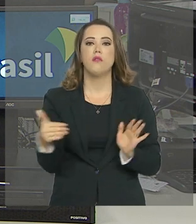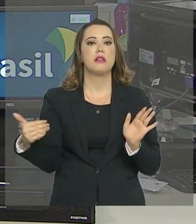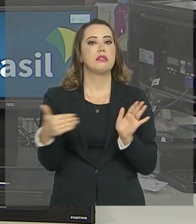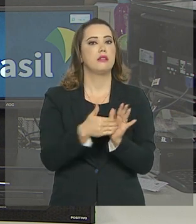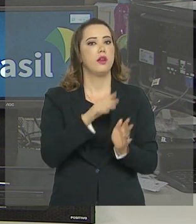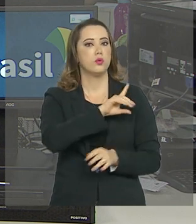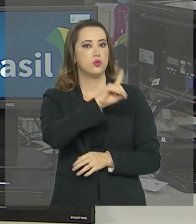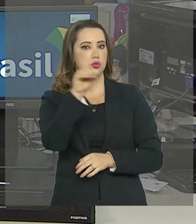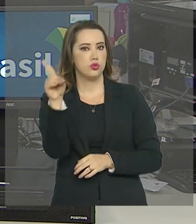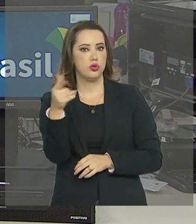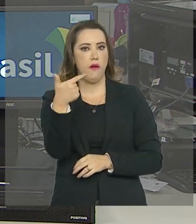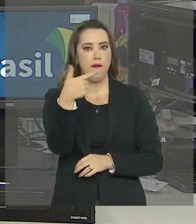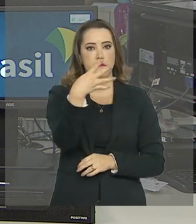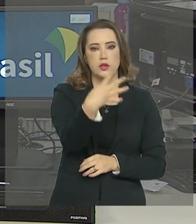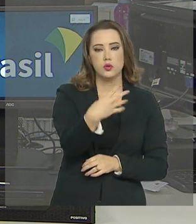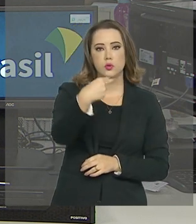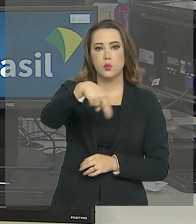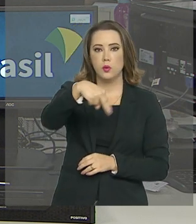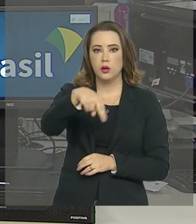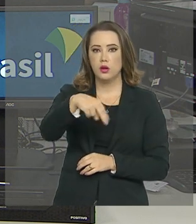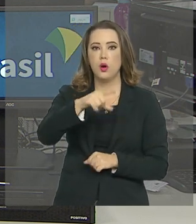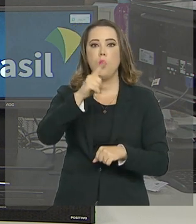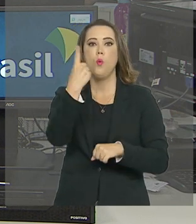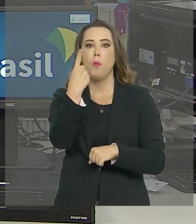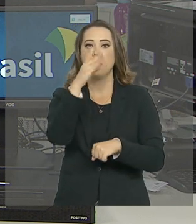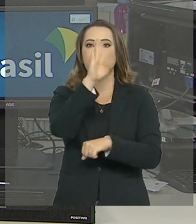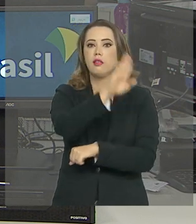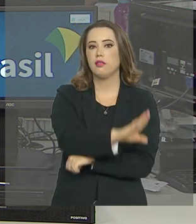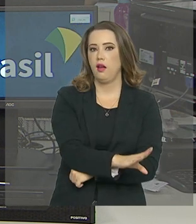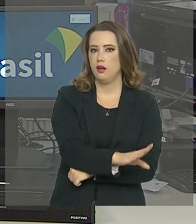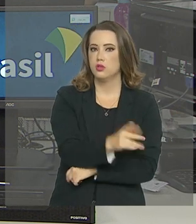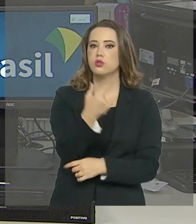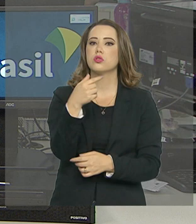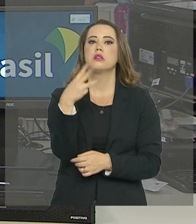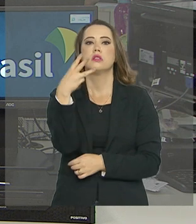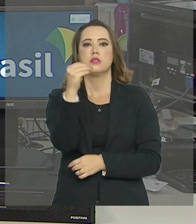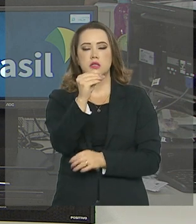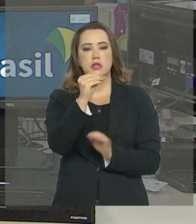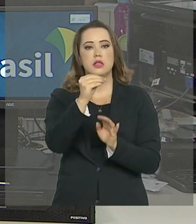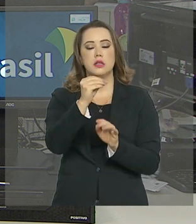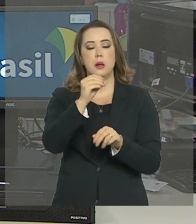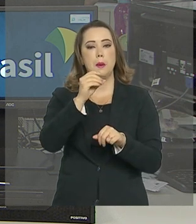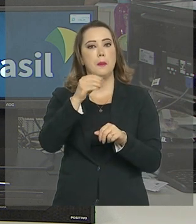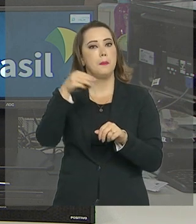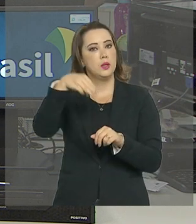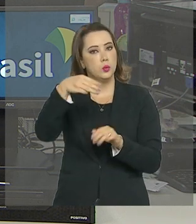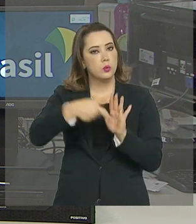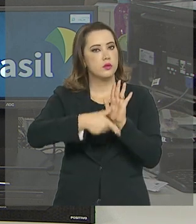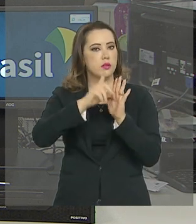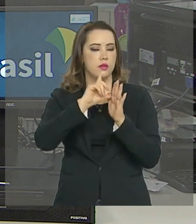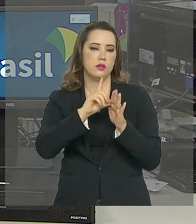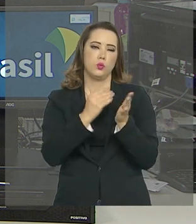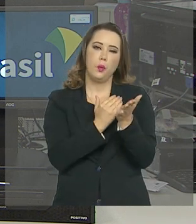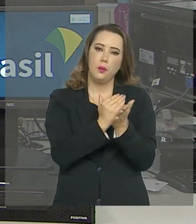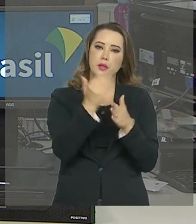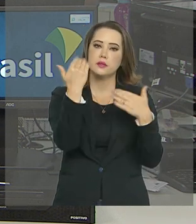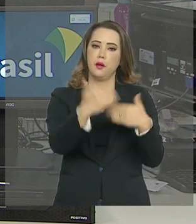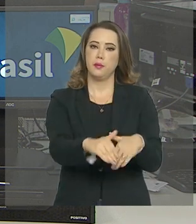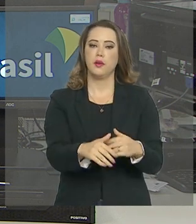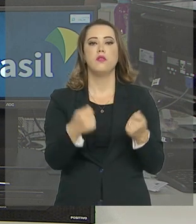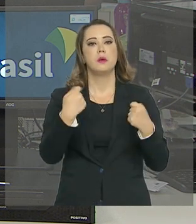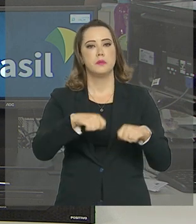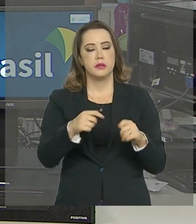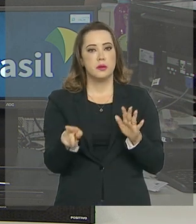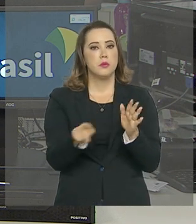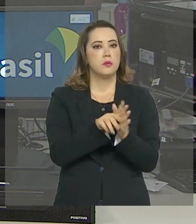próximo domingo, 24 de novembro, às 13 horas, exatamente 30 minutos antes do início da prova. O procedimento deve ser feito